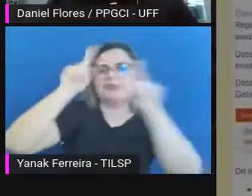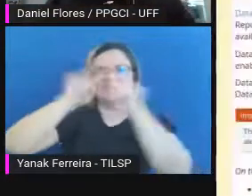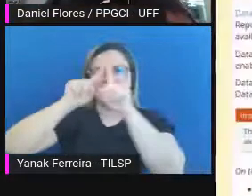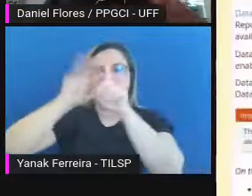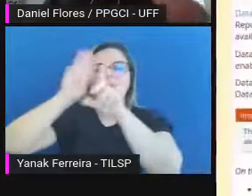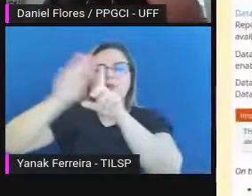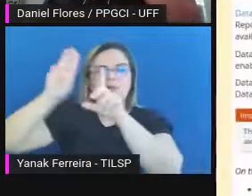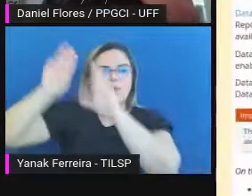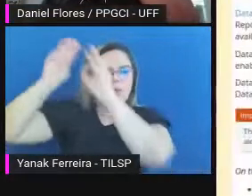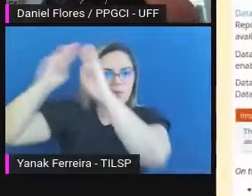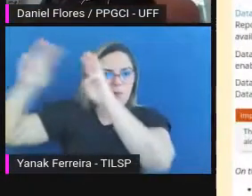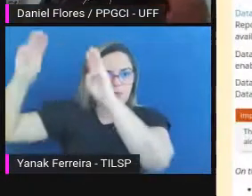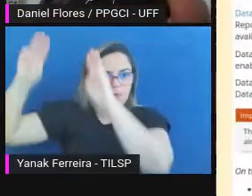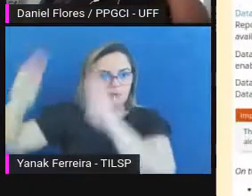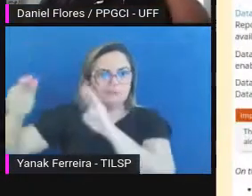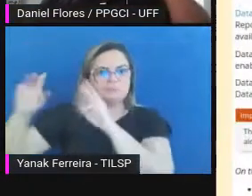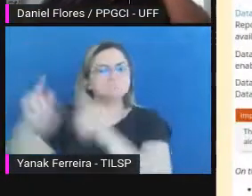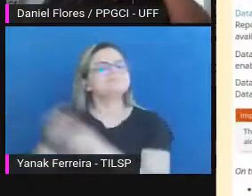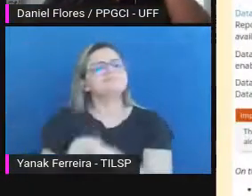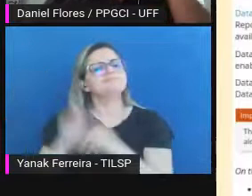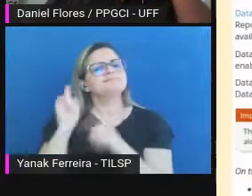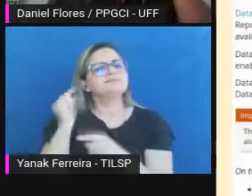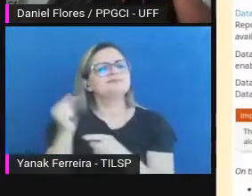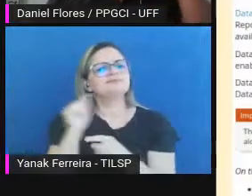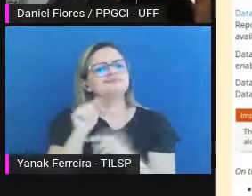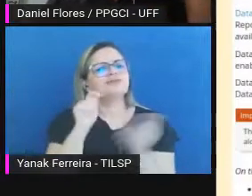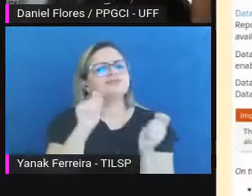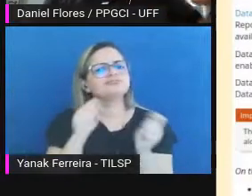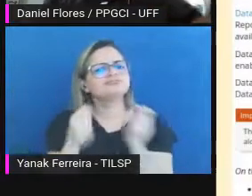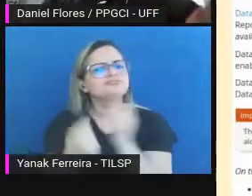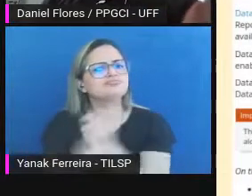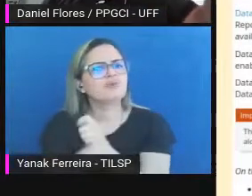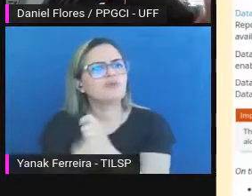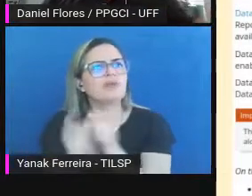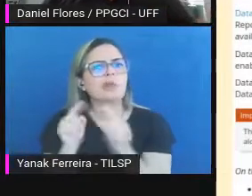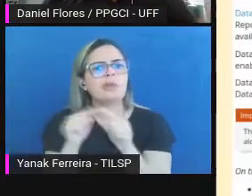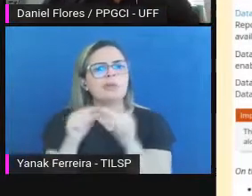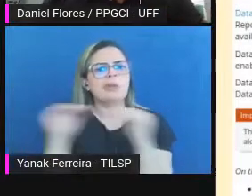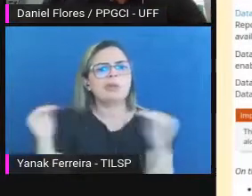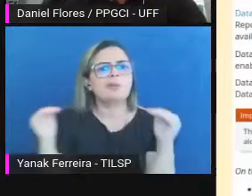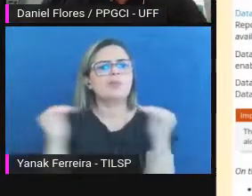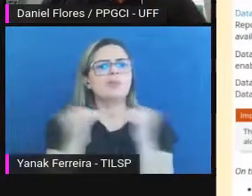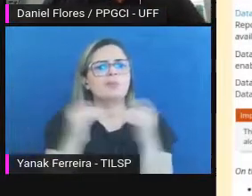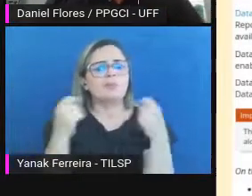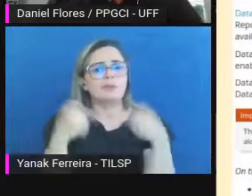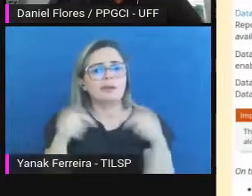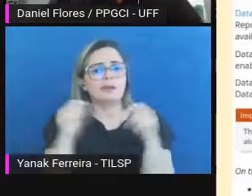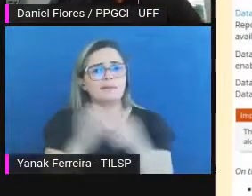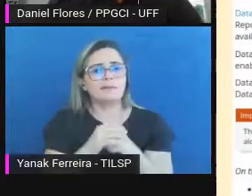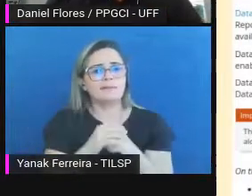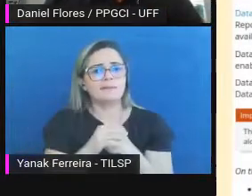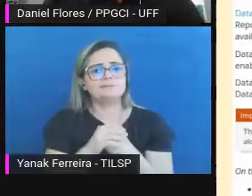arquivos. Essa convergência, por exemplo, já tem integração com o Dataverse.